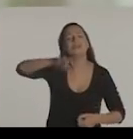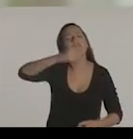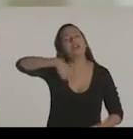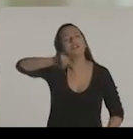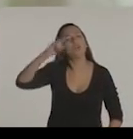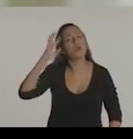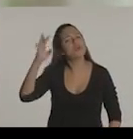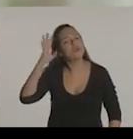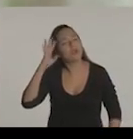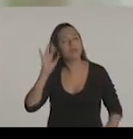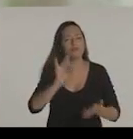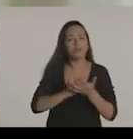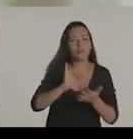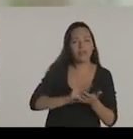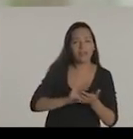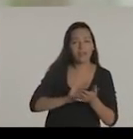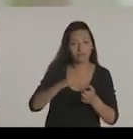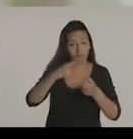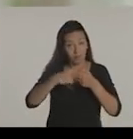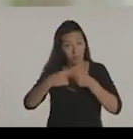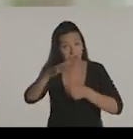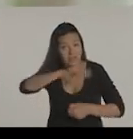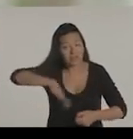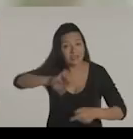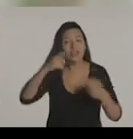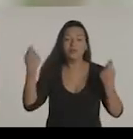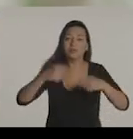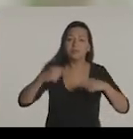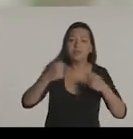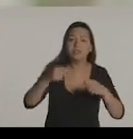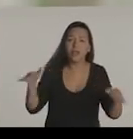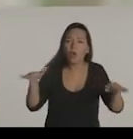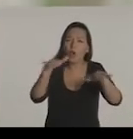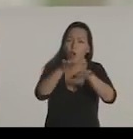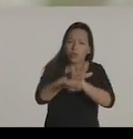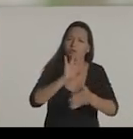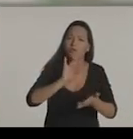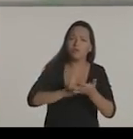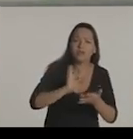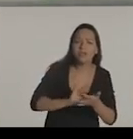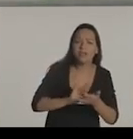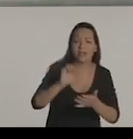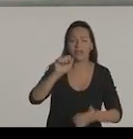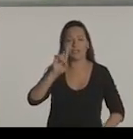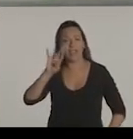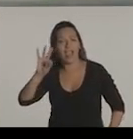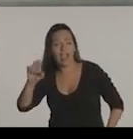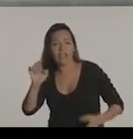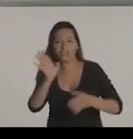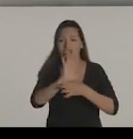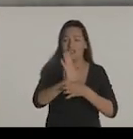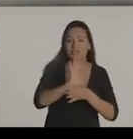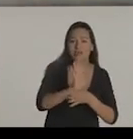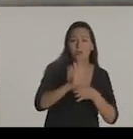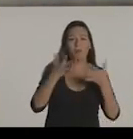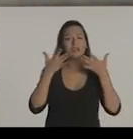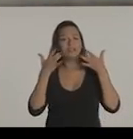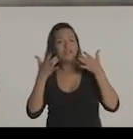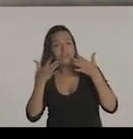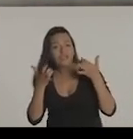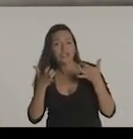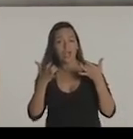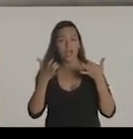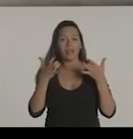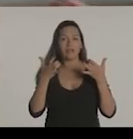É uma cidade que seja inclusiva. E toda a questão da arte, do cinema, do teatro. Isso traz